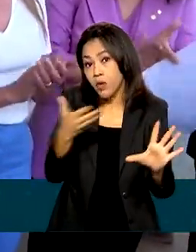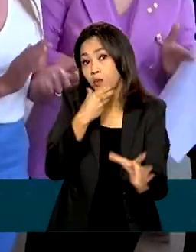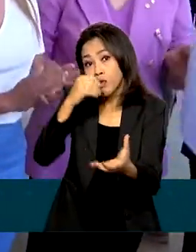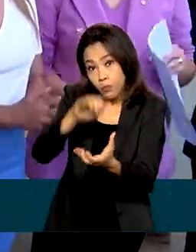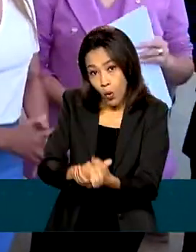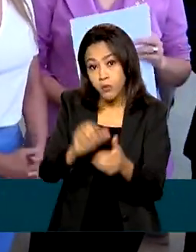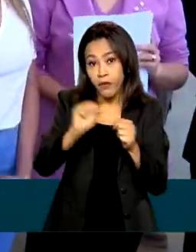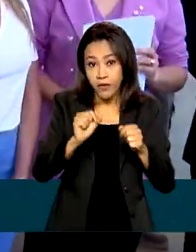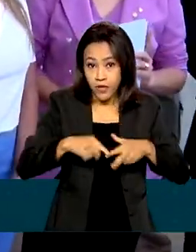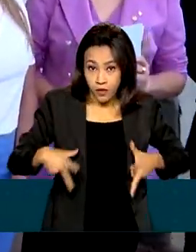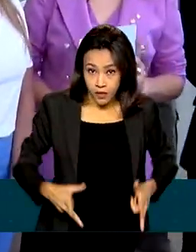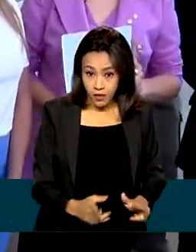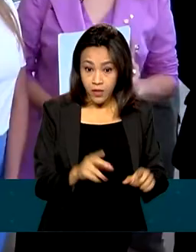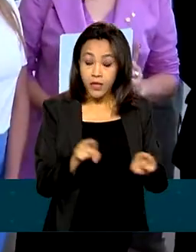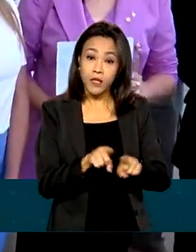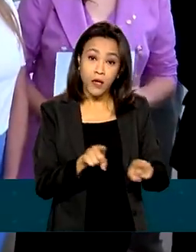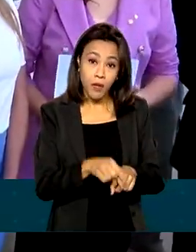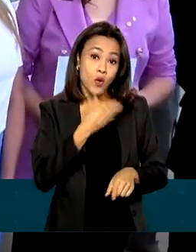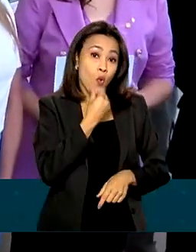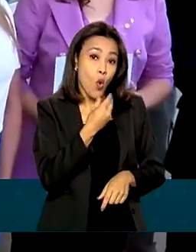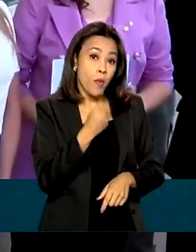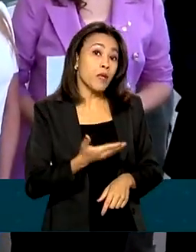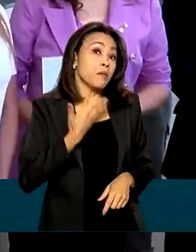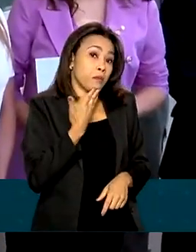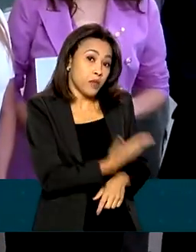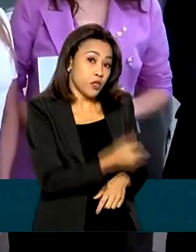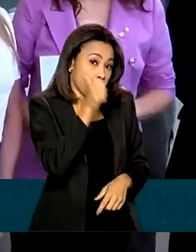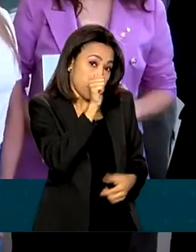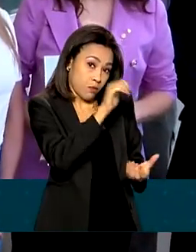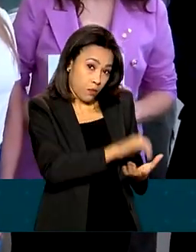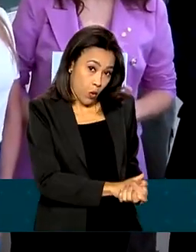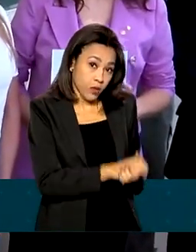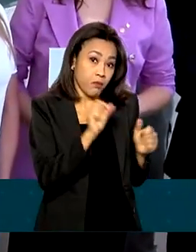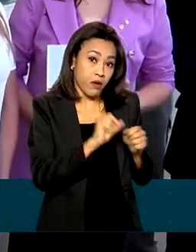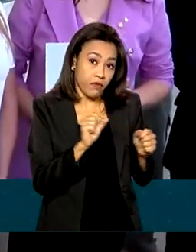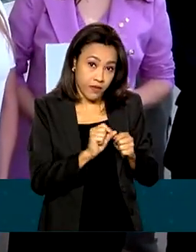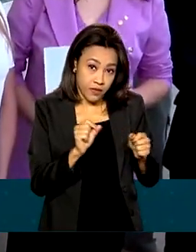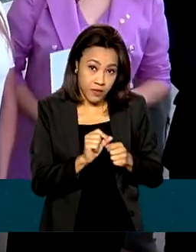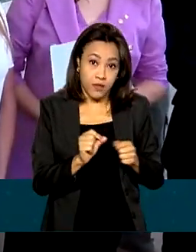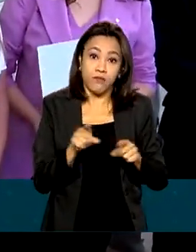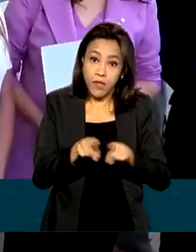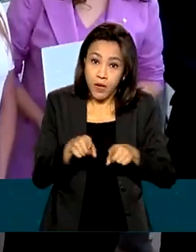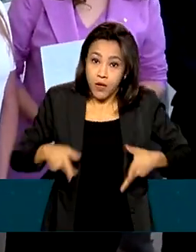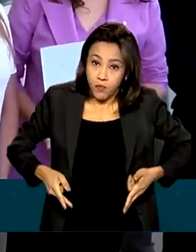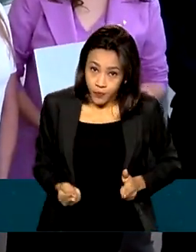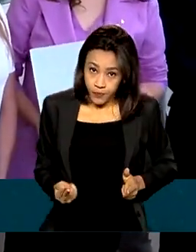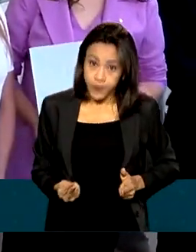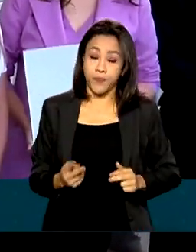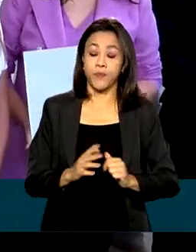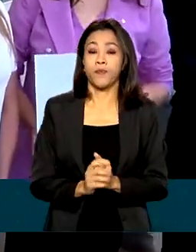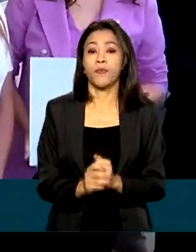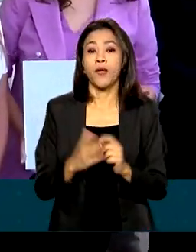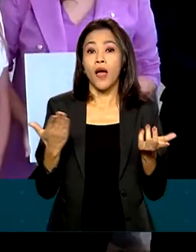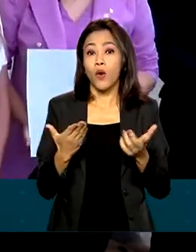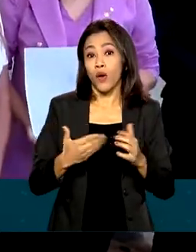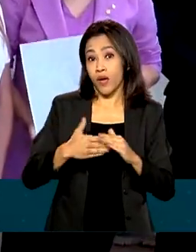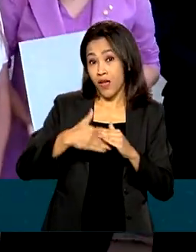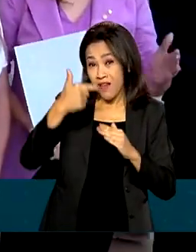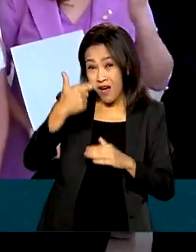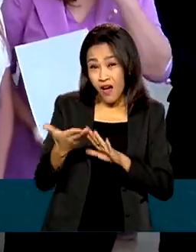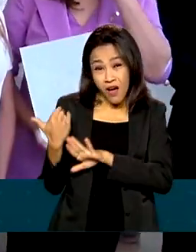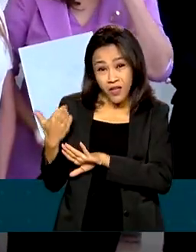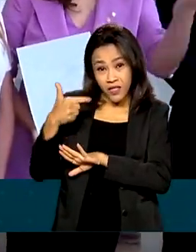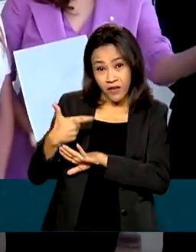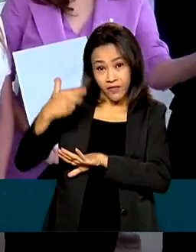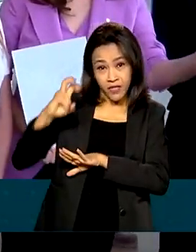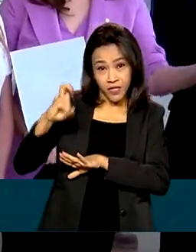O homem não precisa mais pedir para a esposa para fazer vasectomia. Outra, passa de 25 para 21 anos